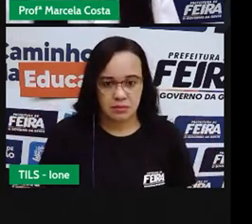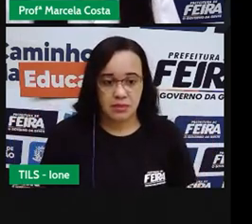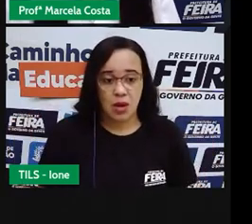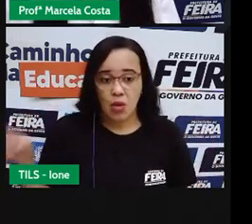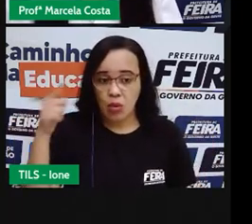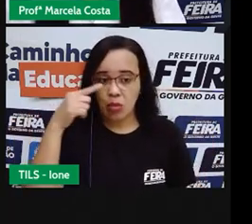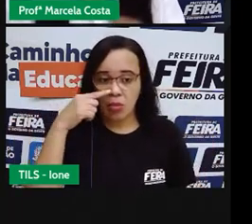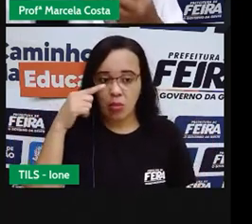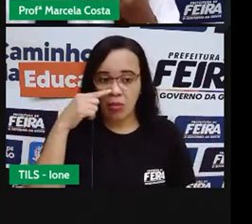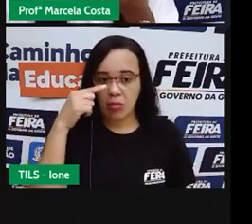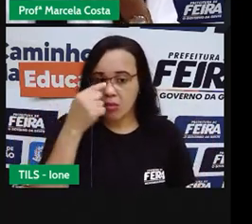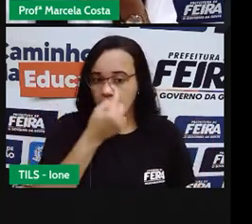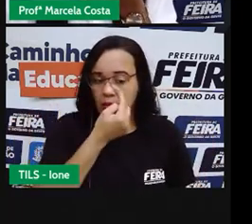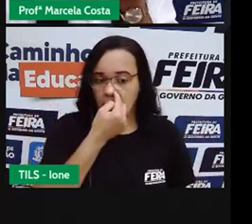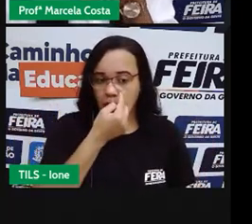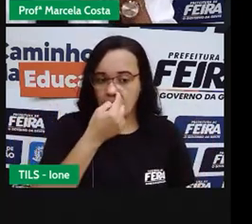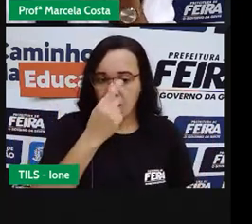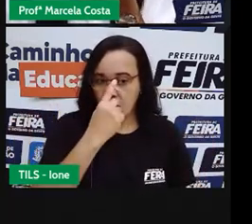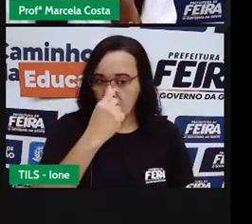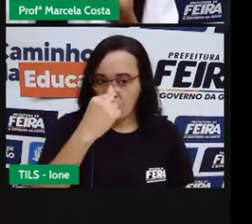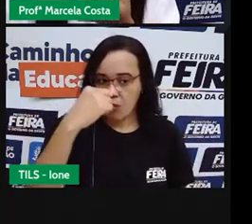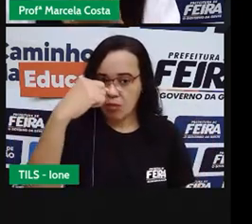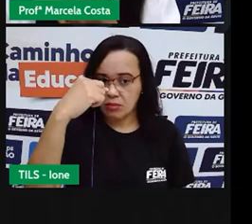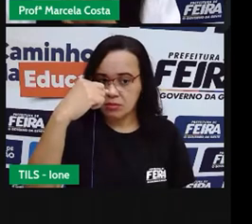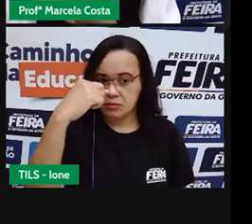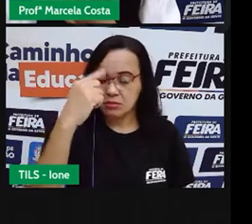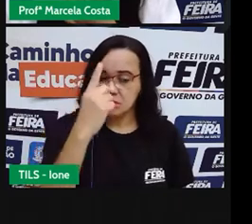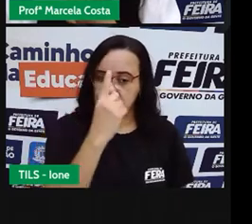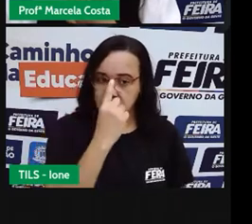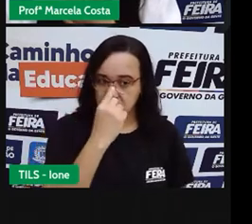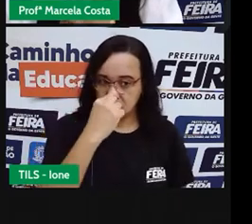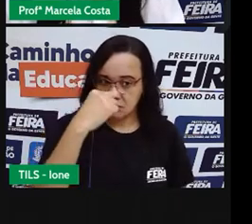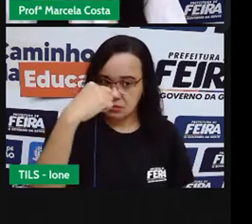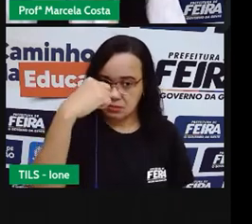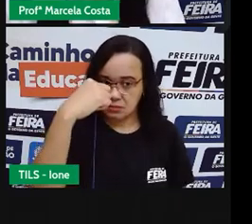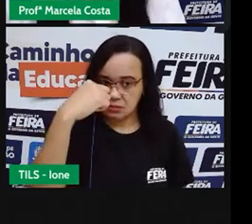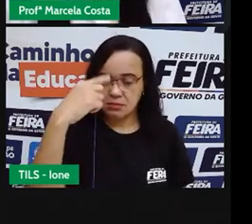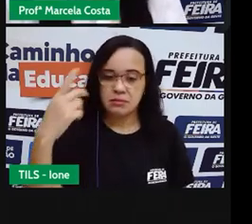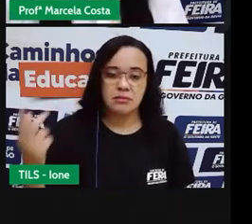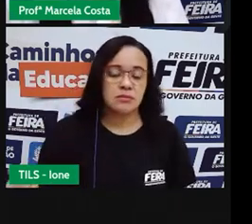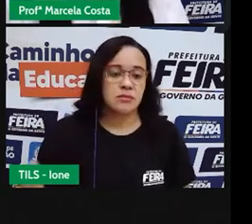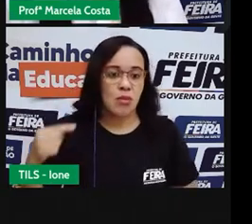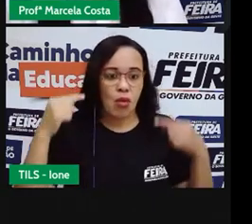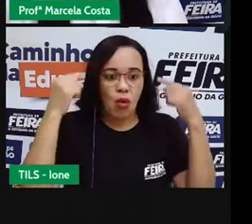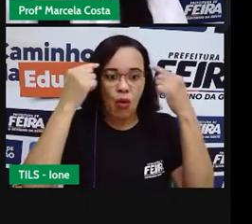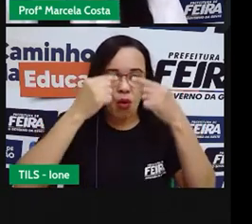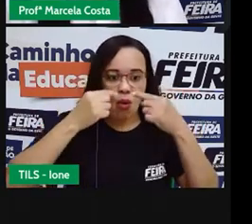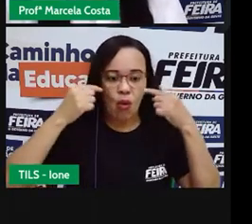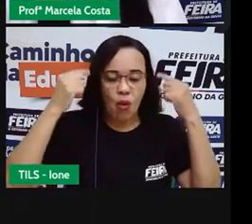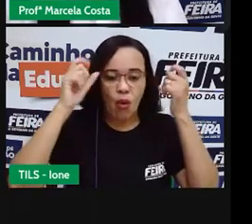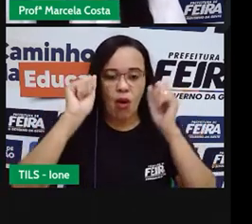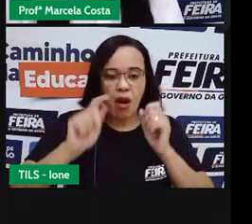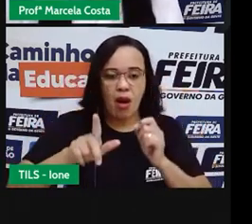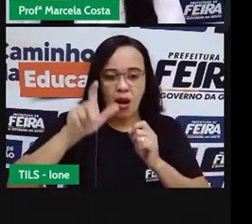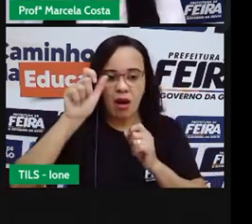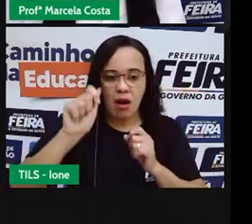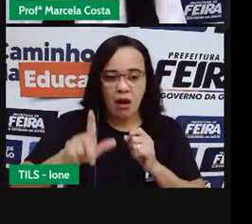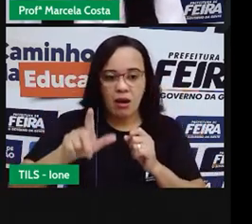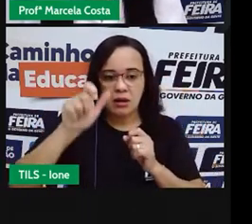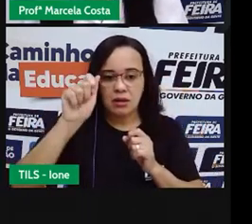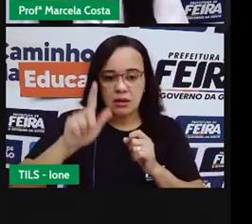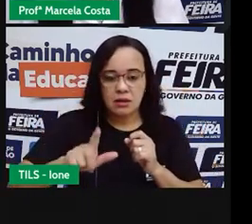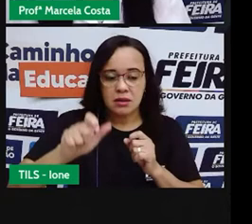nariz Também Ele segue Um desenho Mais fino Olhos Azuis Então